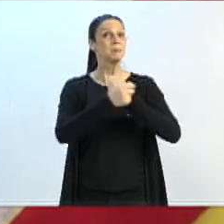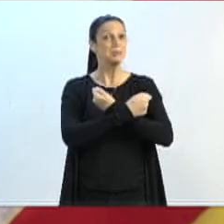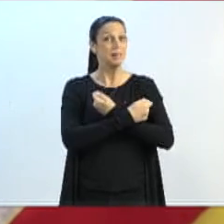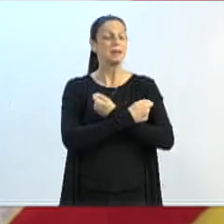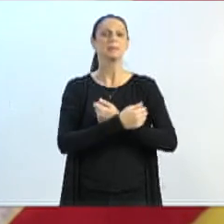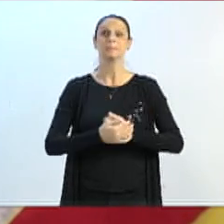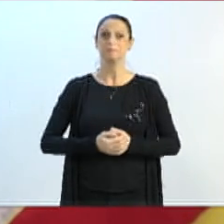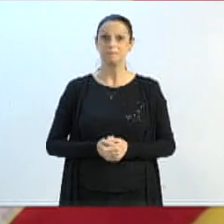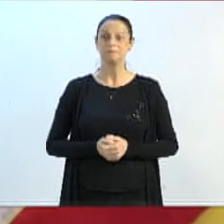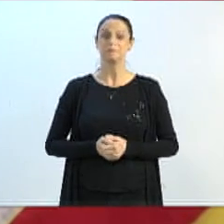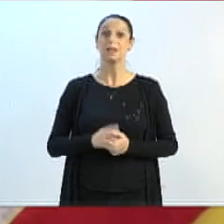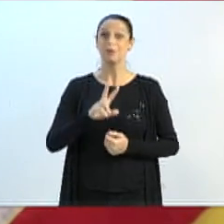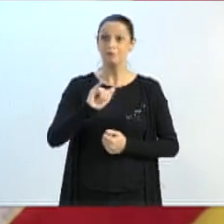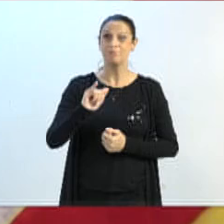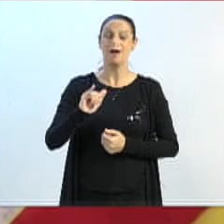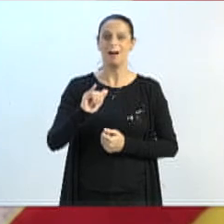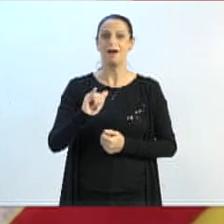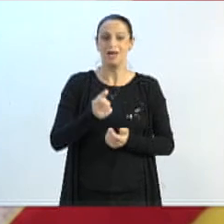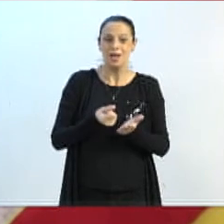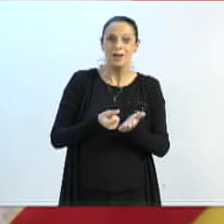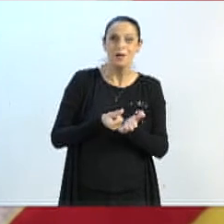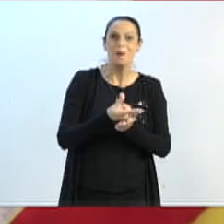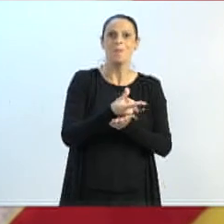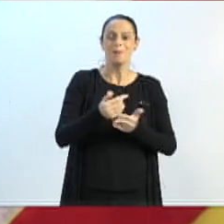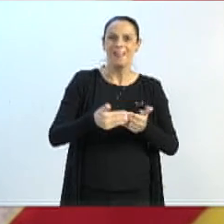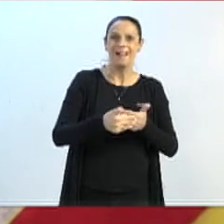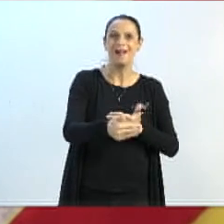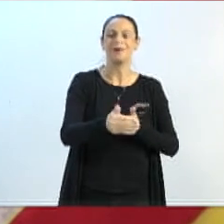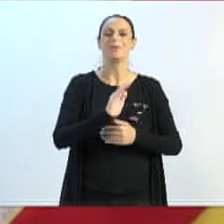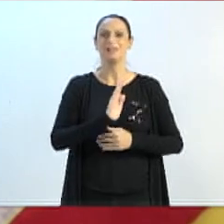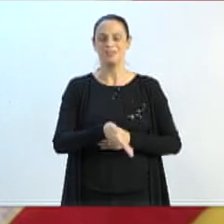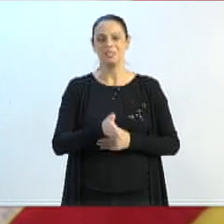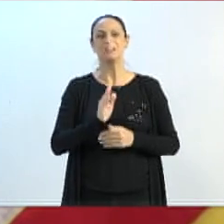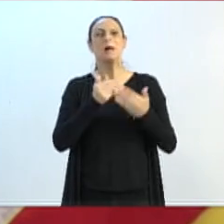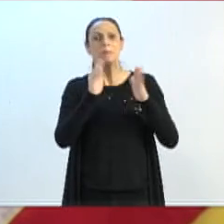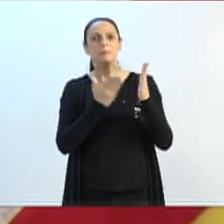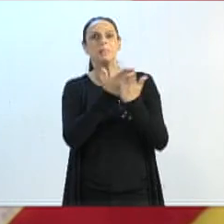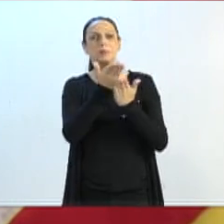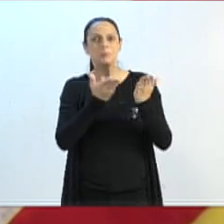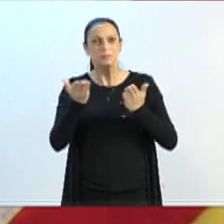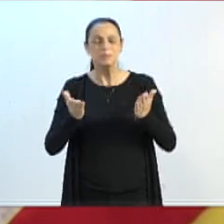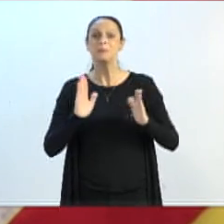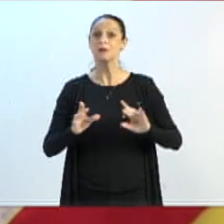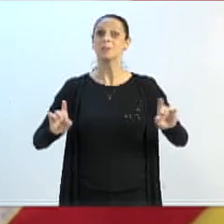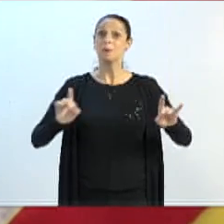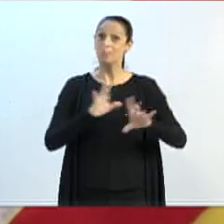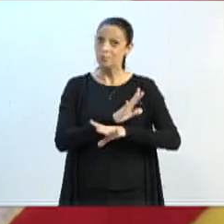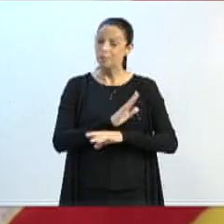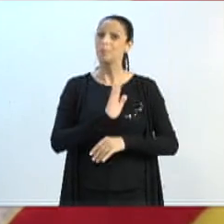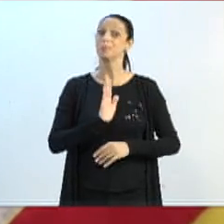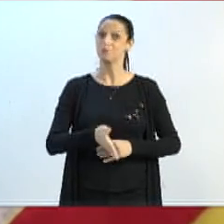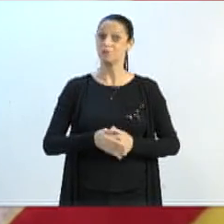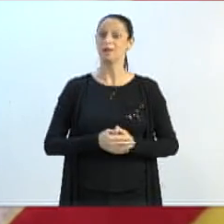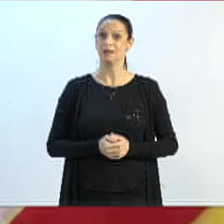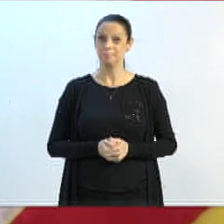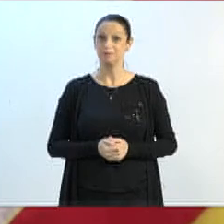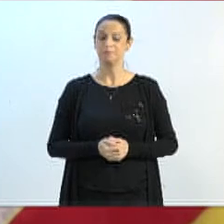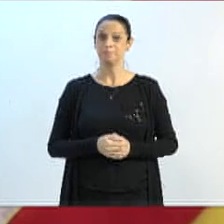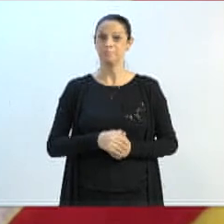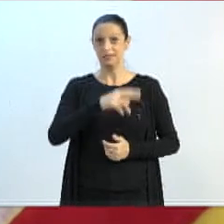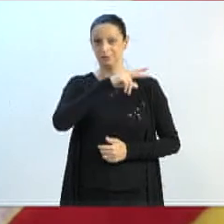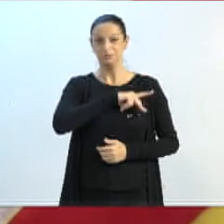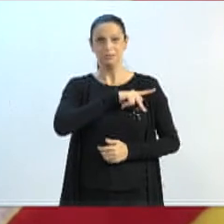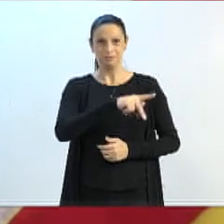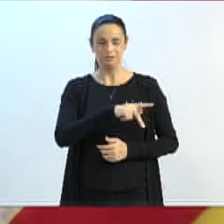também já está sendo comprada, todo o processo licitatório, enfim, a ordem de compra já foi feita pelo nosso prefeito